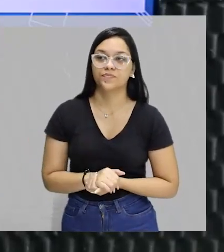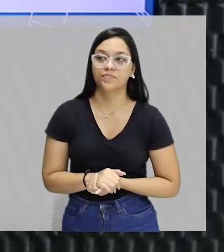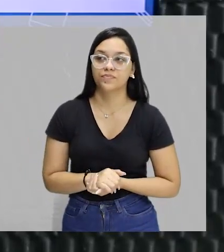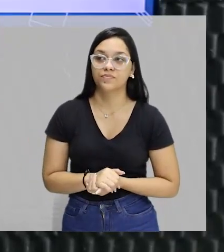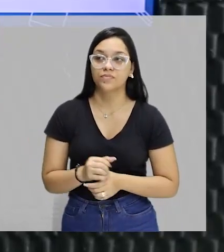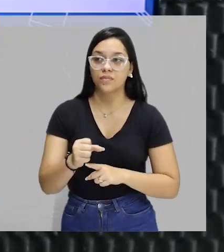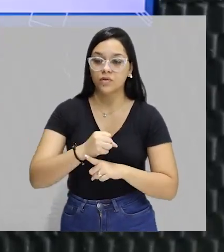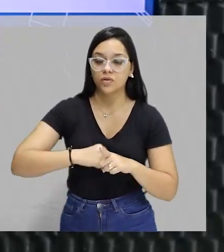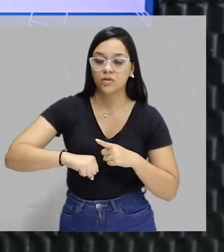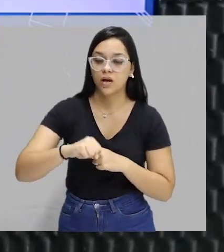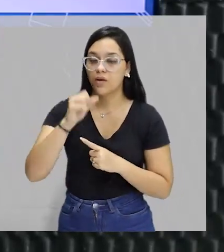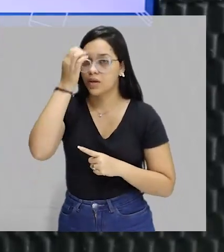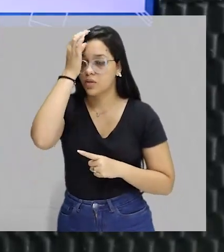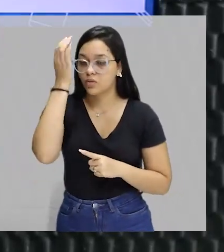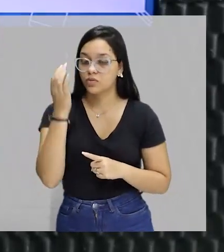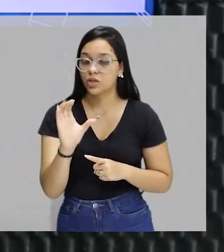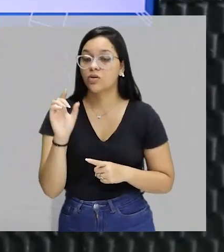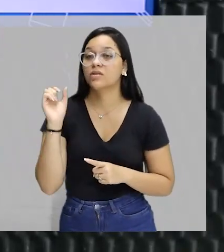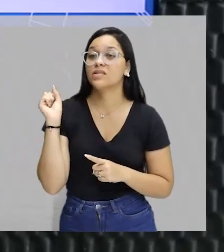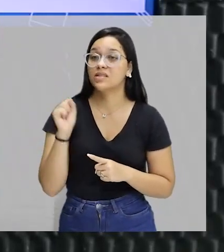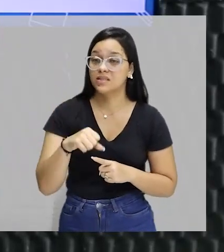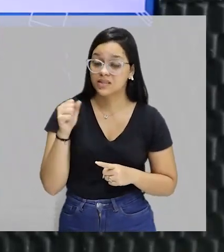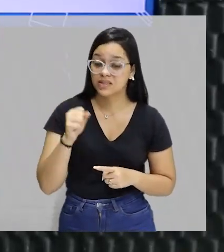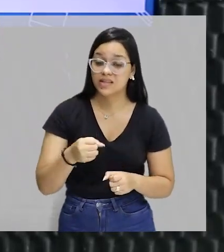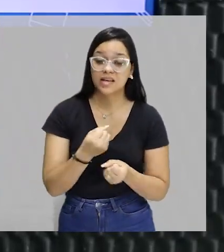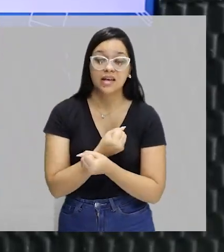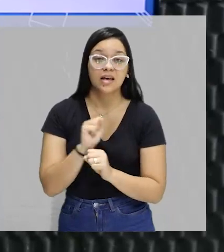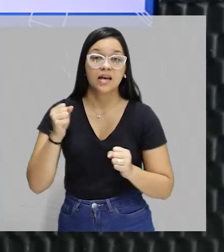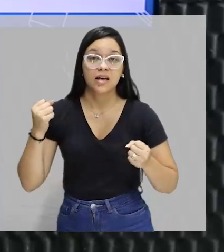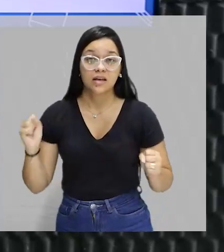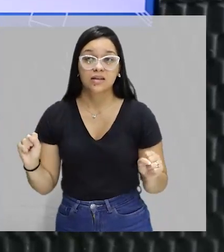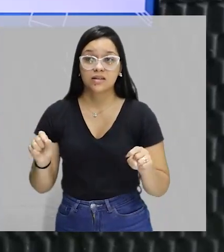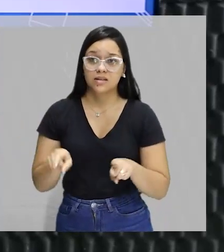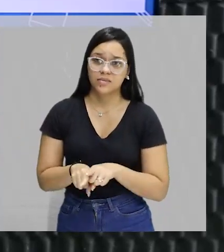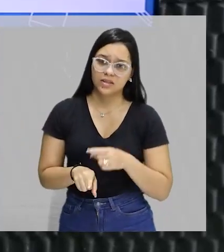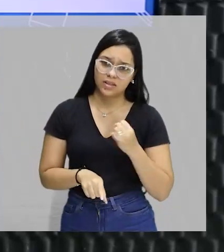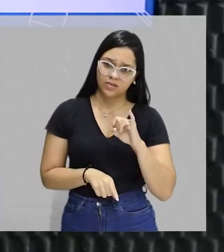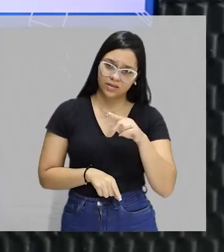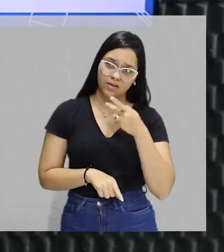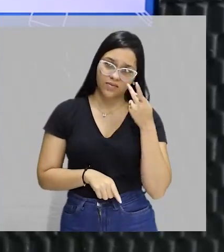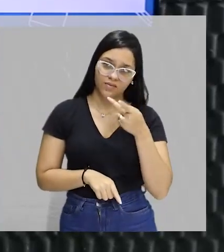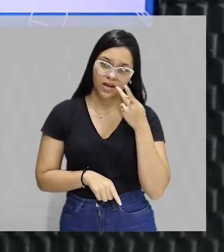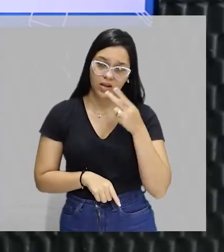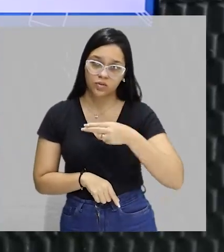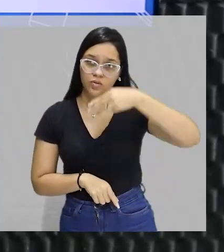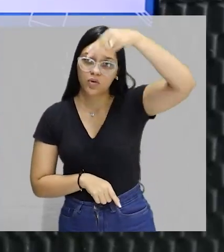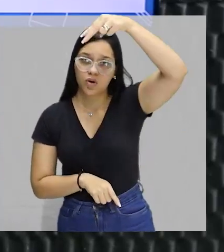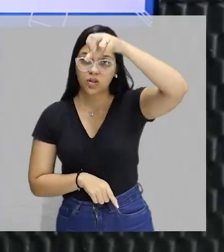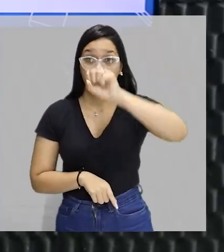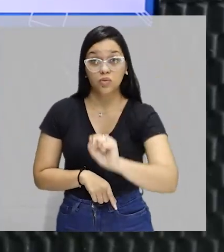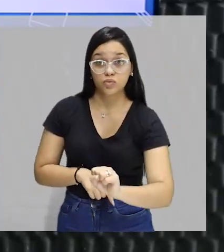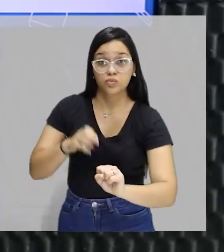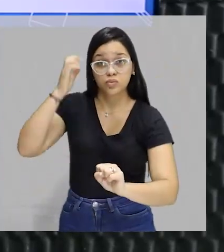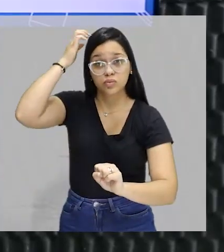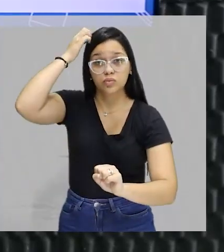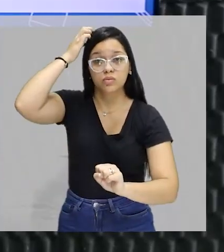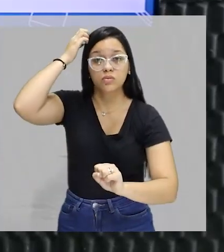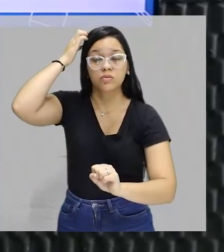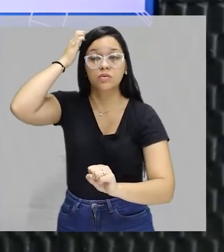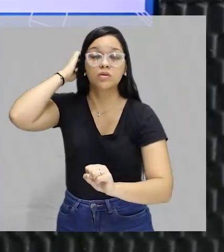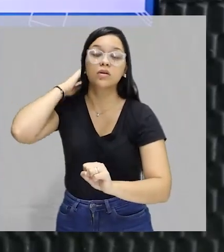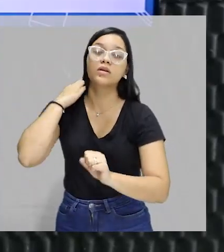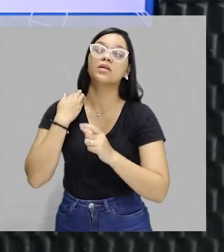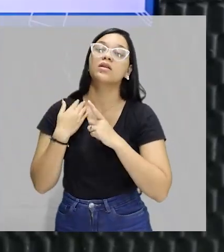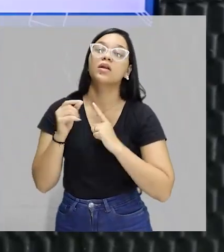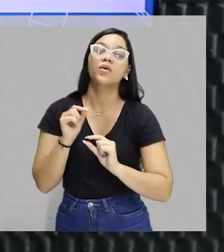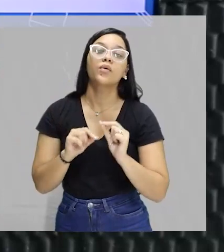social e cultural. É muito grande, é muito rica. Então, se você falar do norte do país até o sul do país, você vai ter